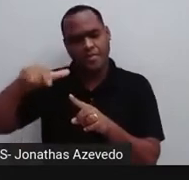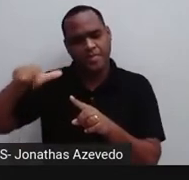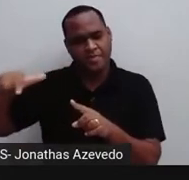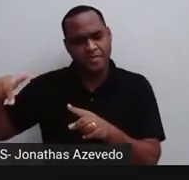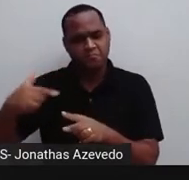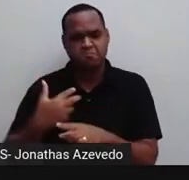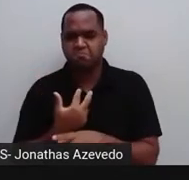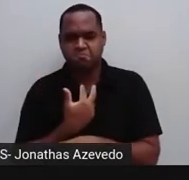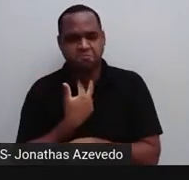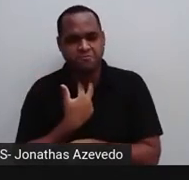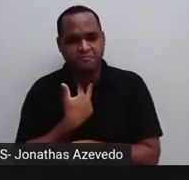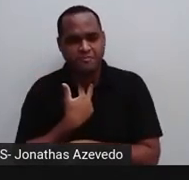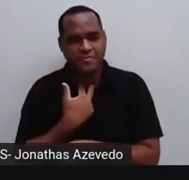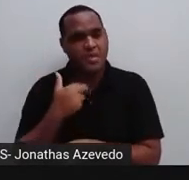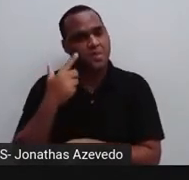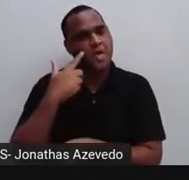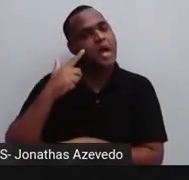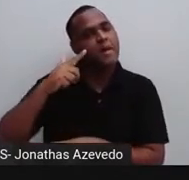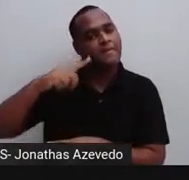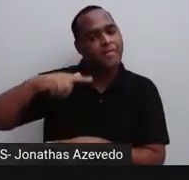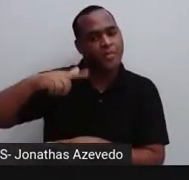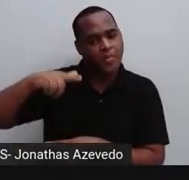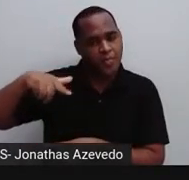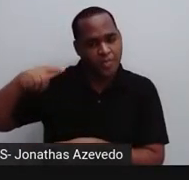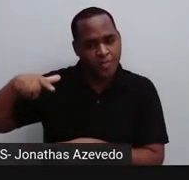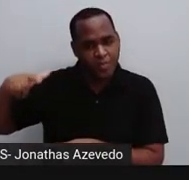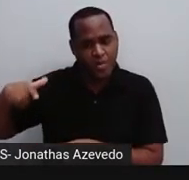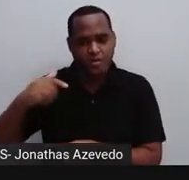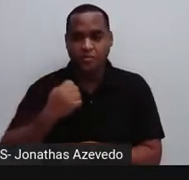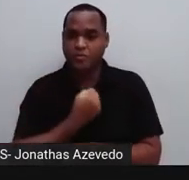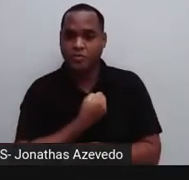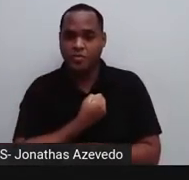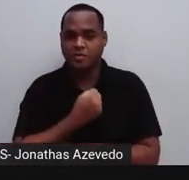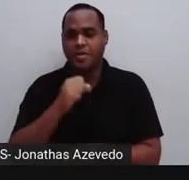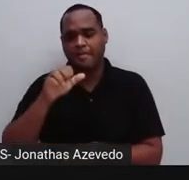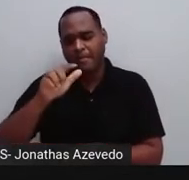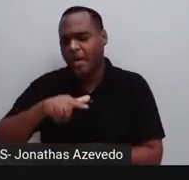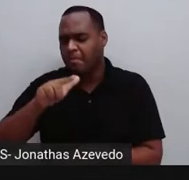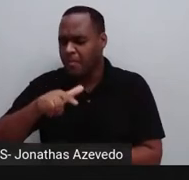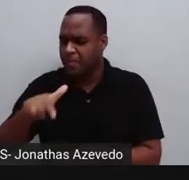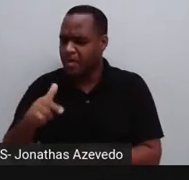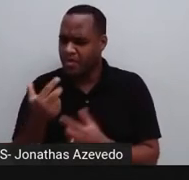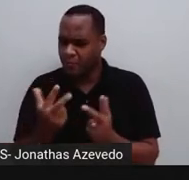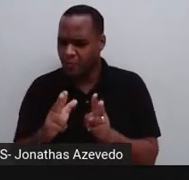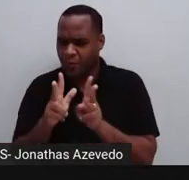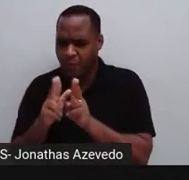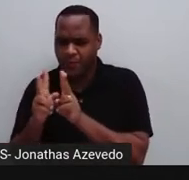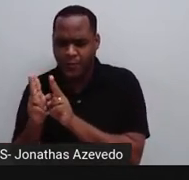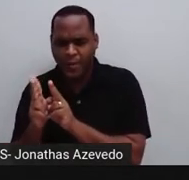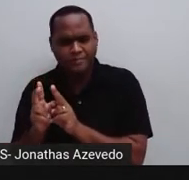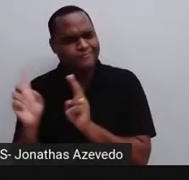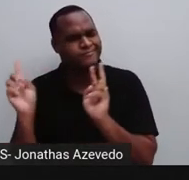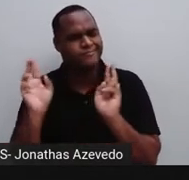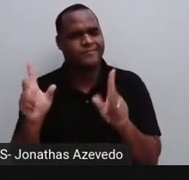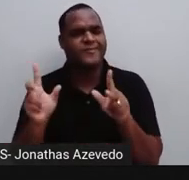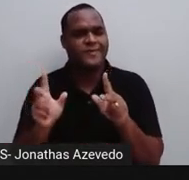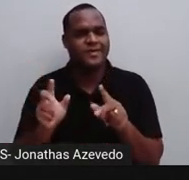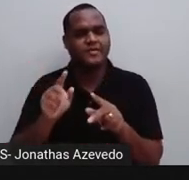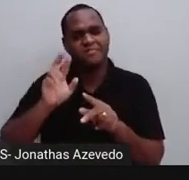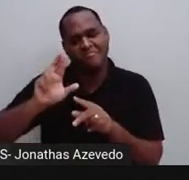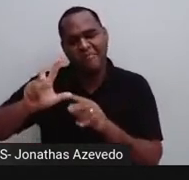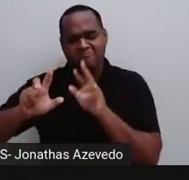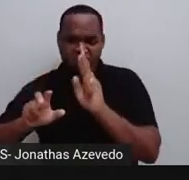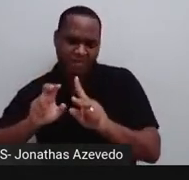há um padrão de repetição com os números depois da vírgula né então a dízima não periódica e esses números